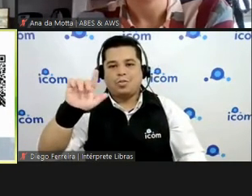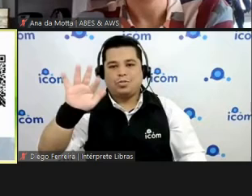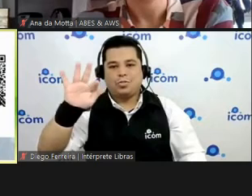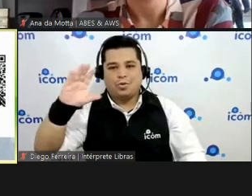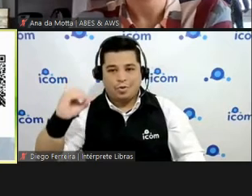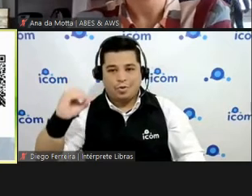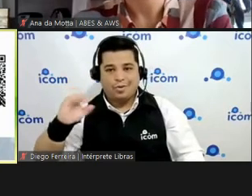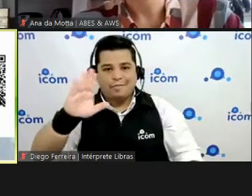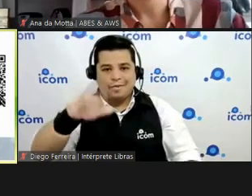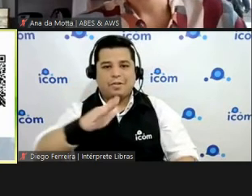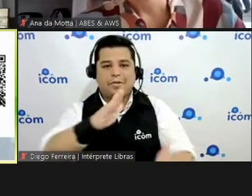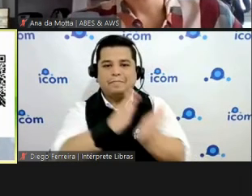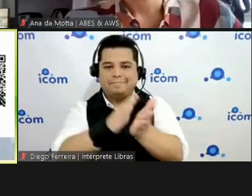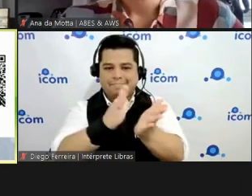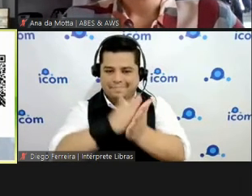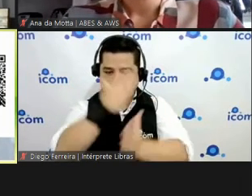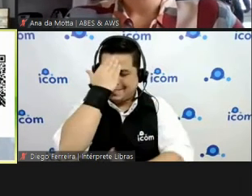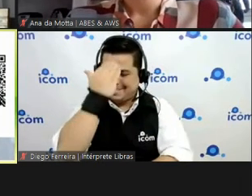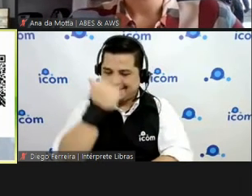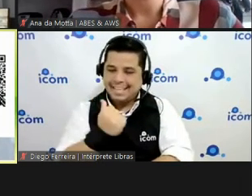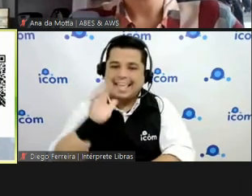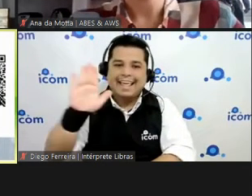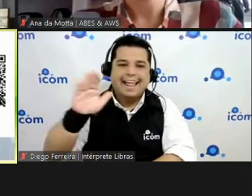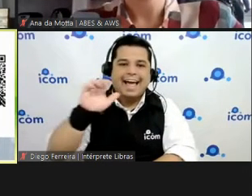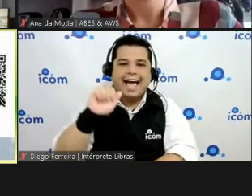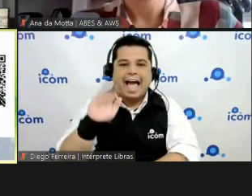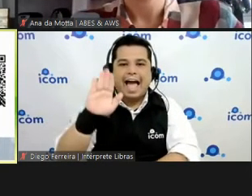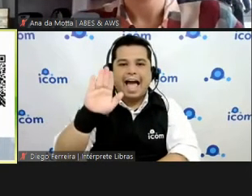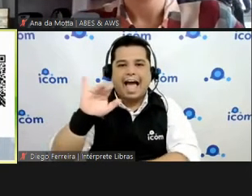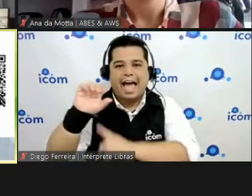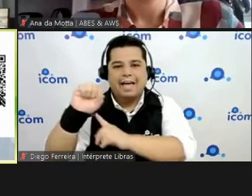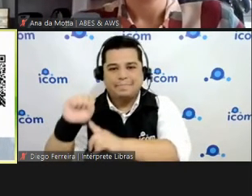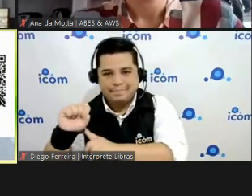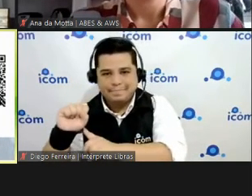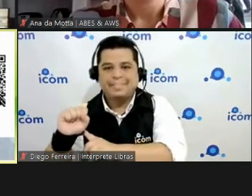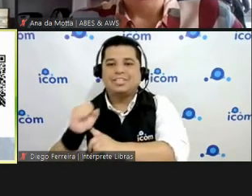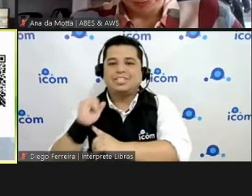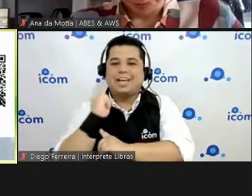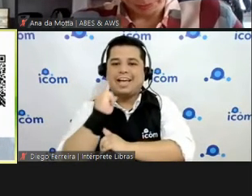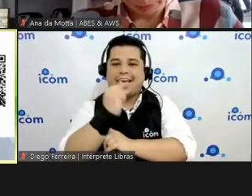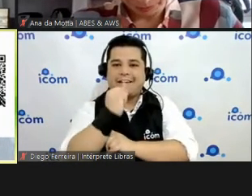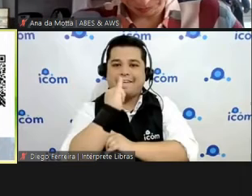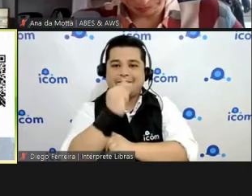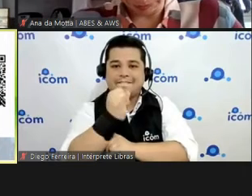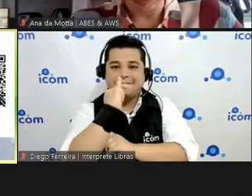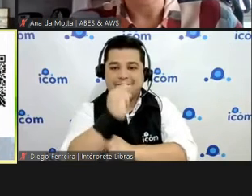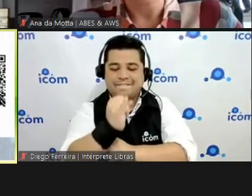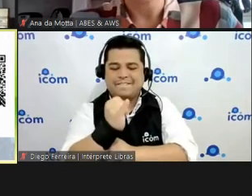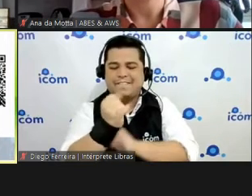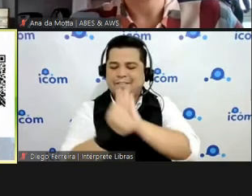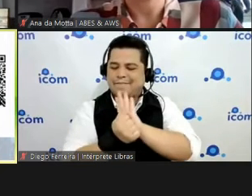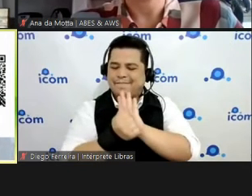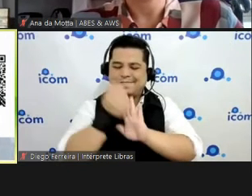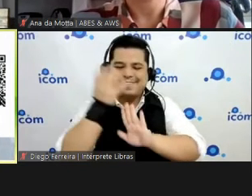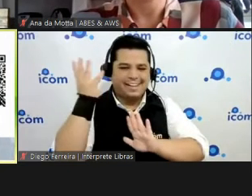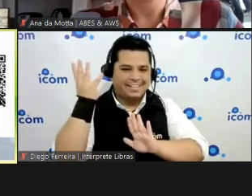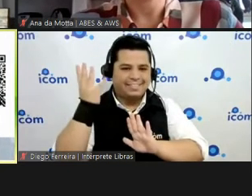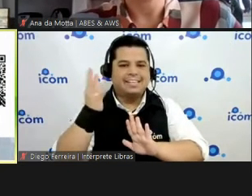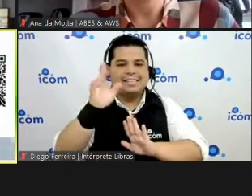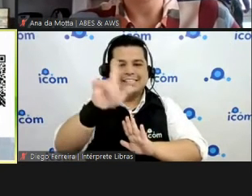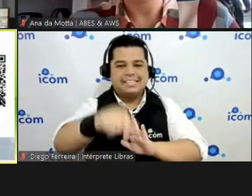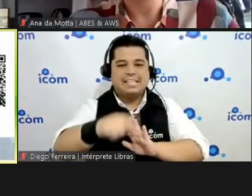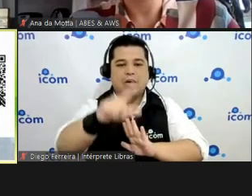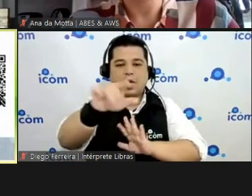reivindicação da ABS faz muito tempo porque principalmente para os pequenos empresários né que eles não